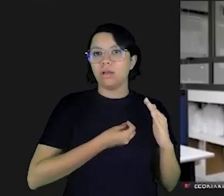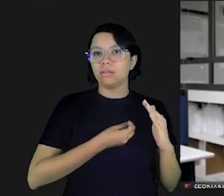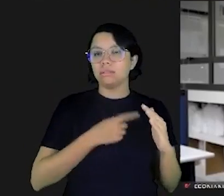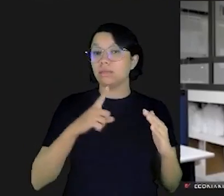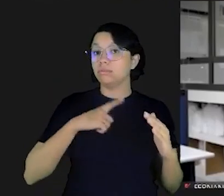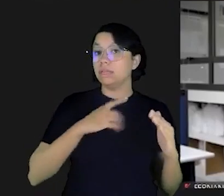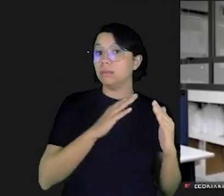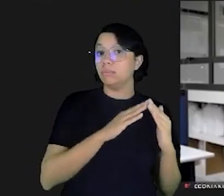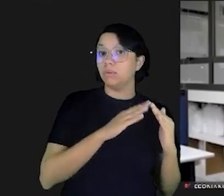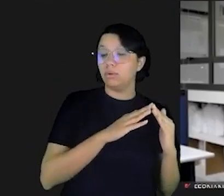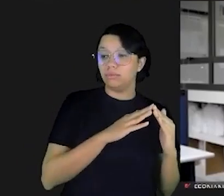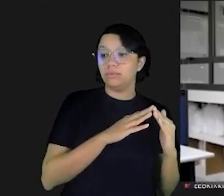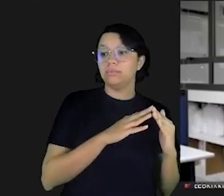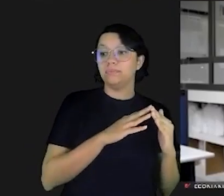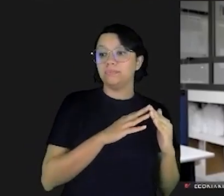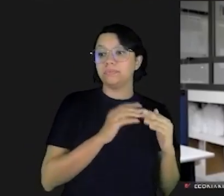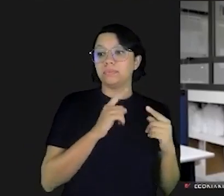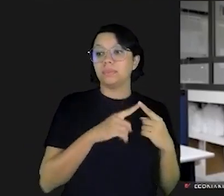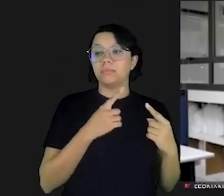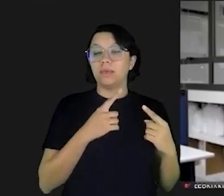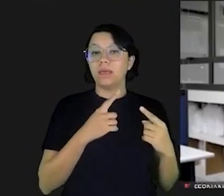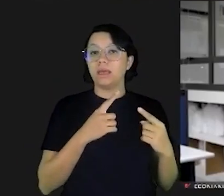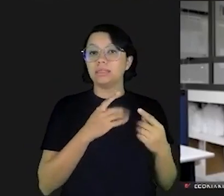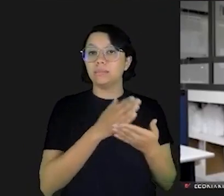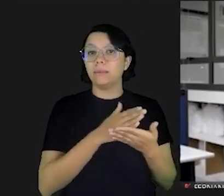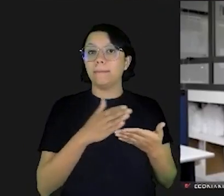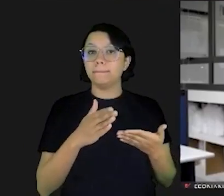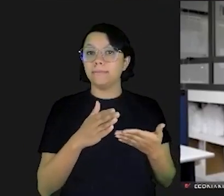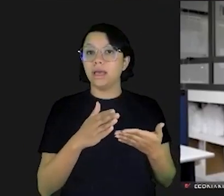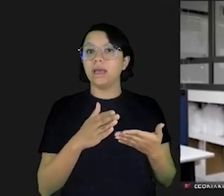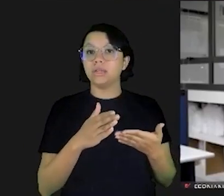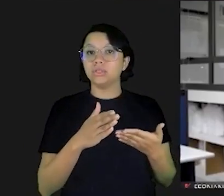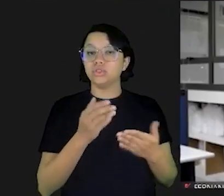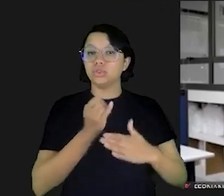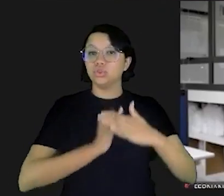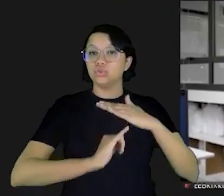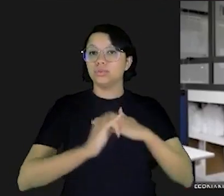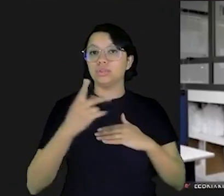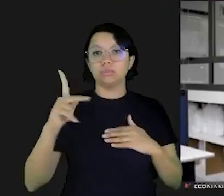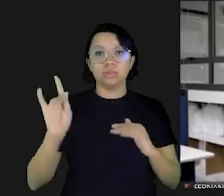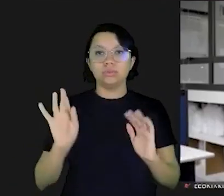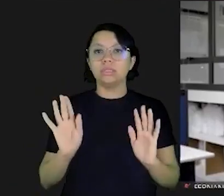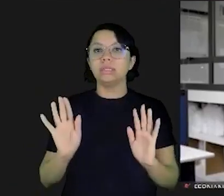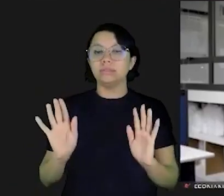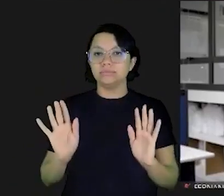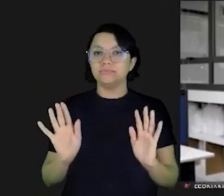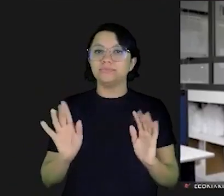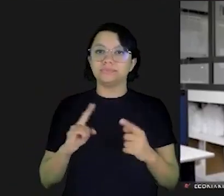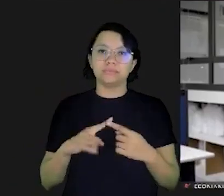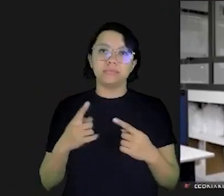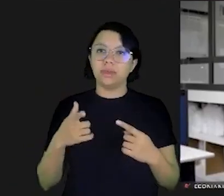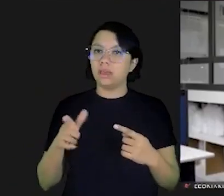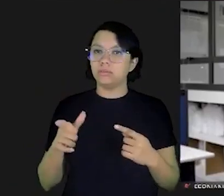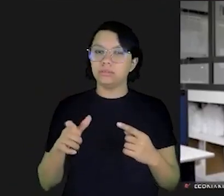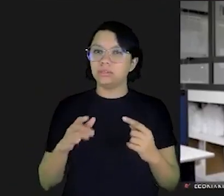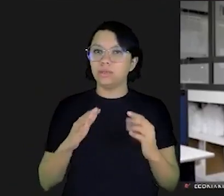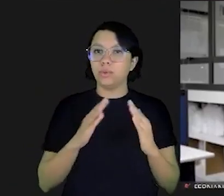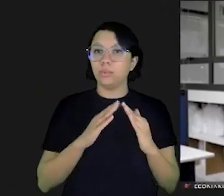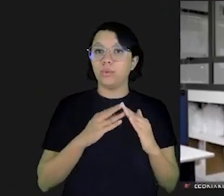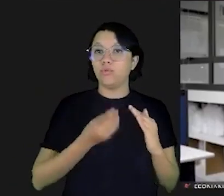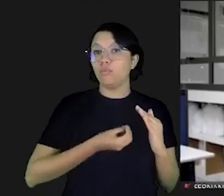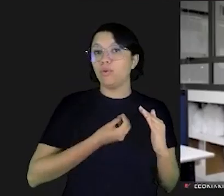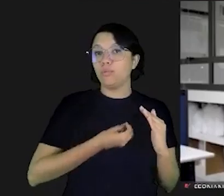para morar ele até tem imóveis e ele tem como parte da cesta de investimento deles mas